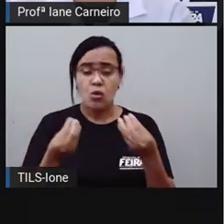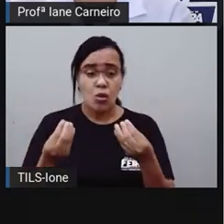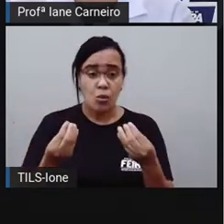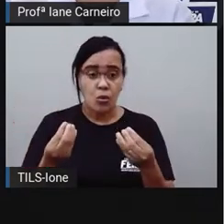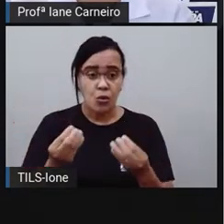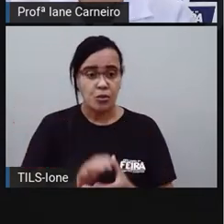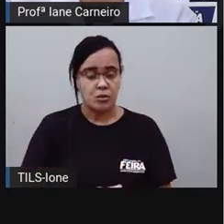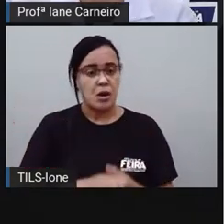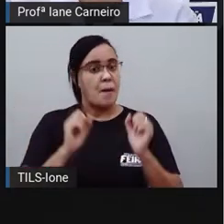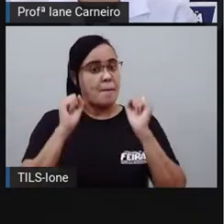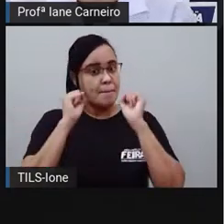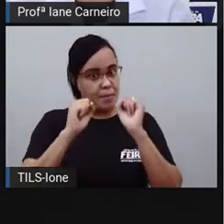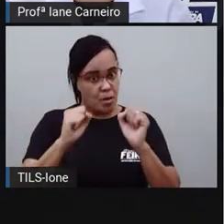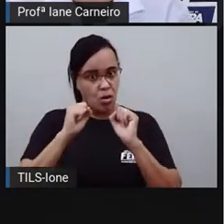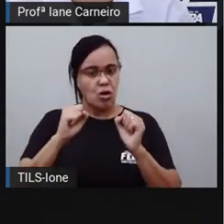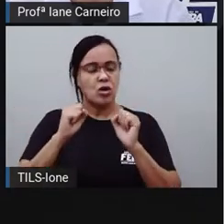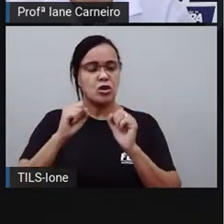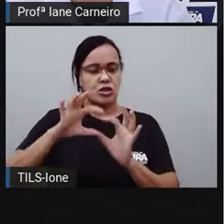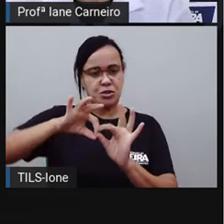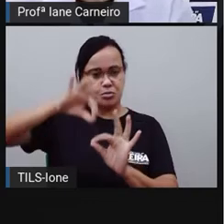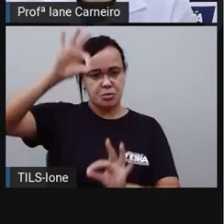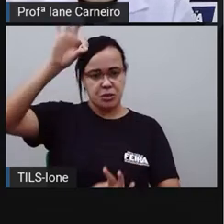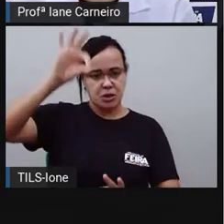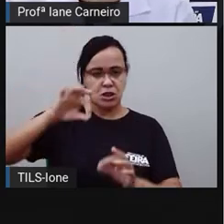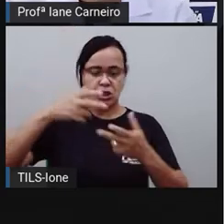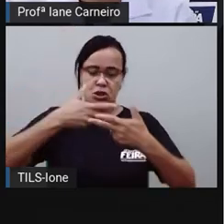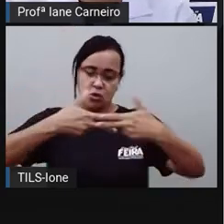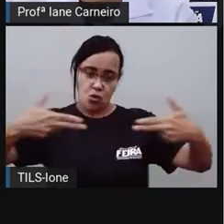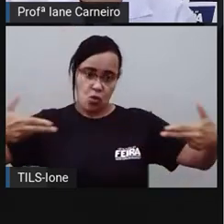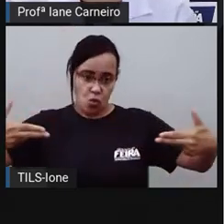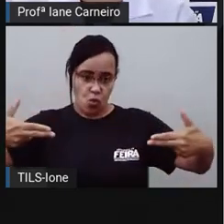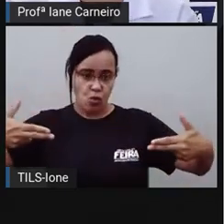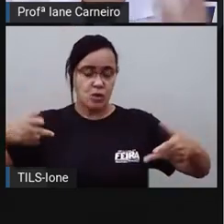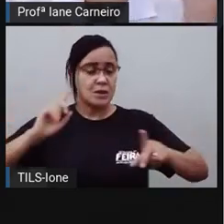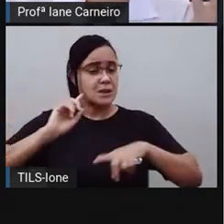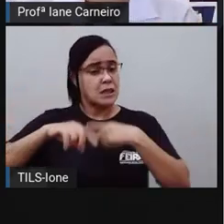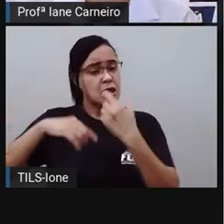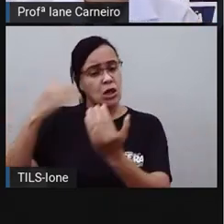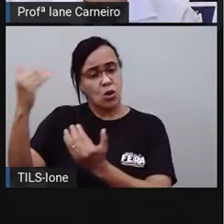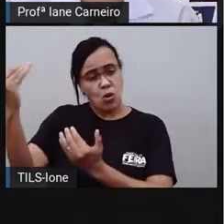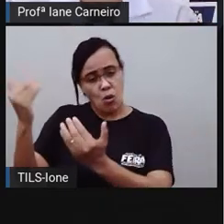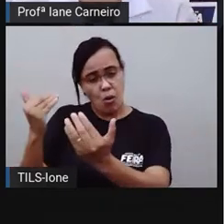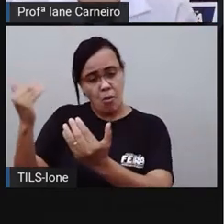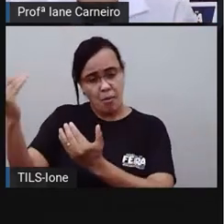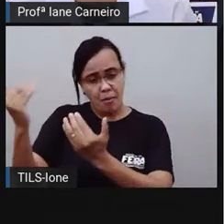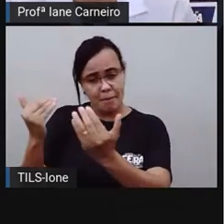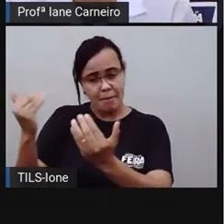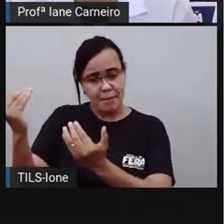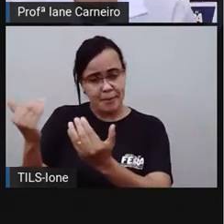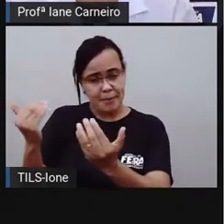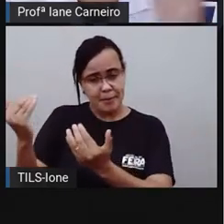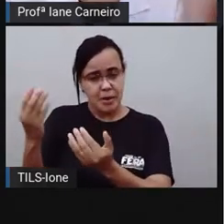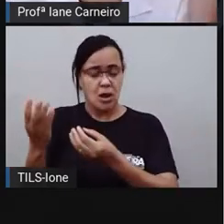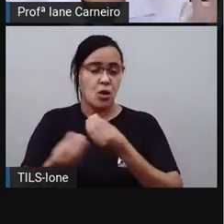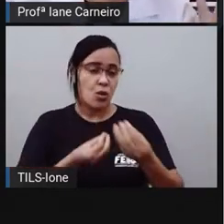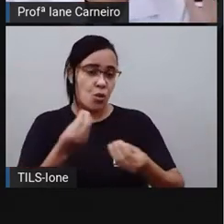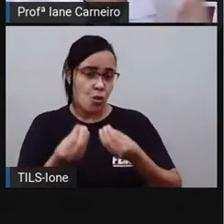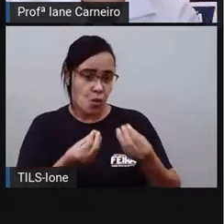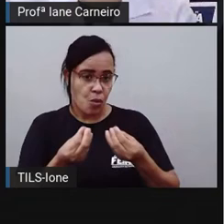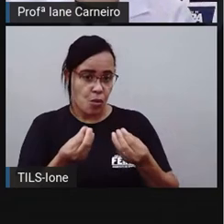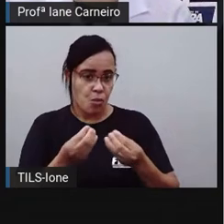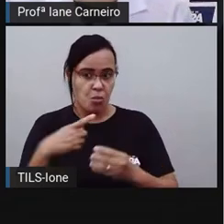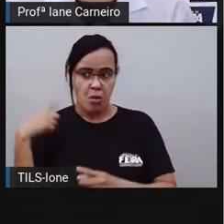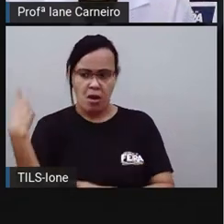comprimento das coisas e objetos e comparar se são mais compridos ou mais curtos, mais